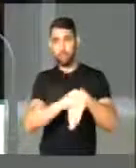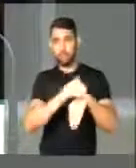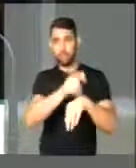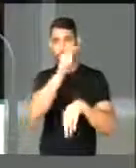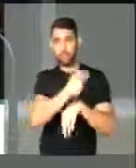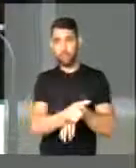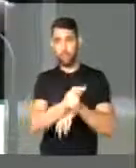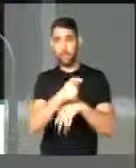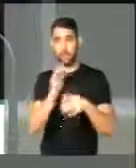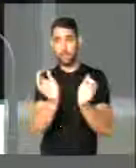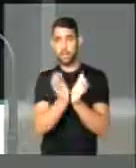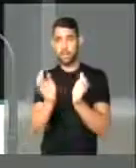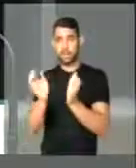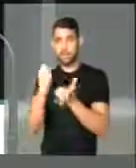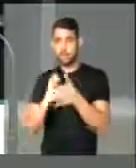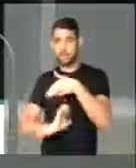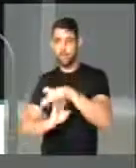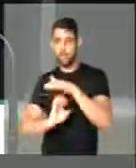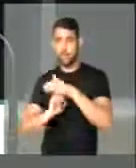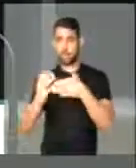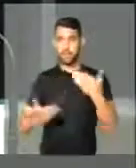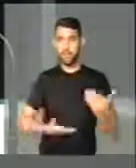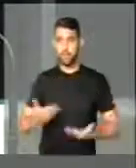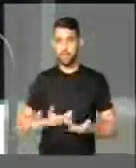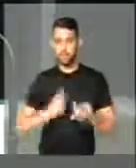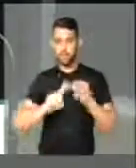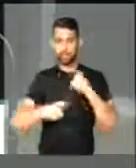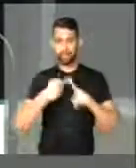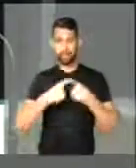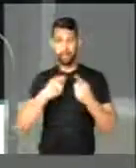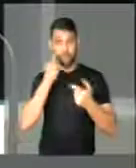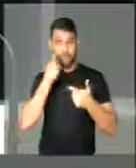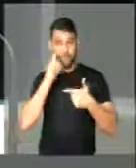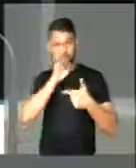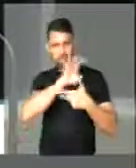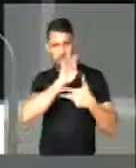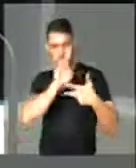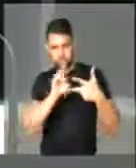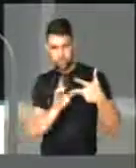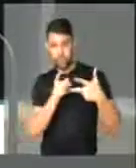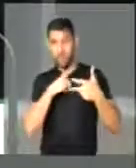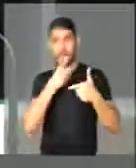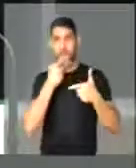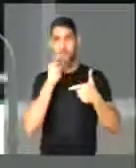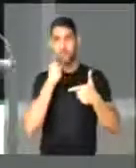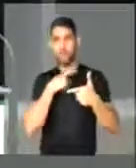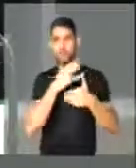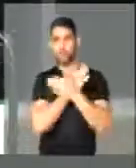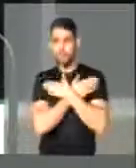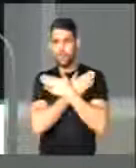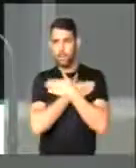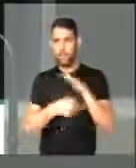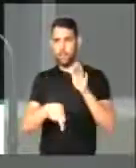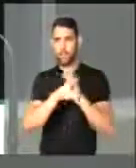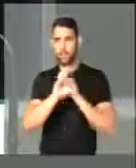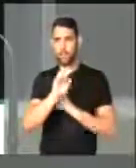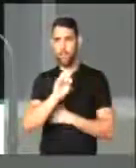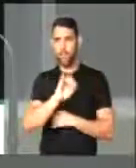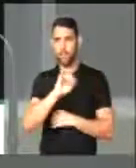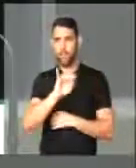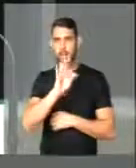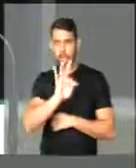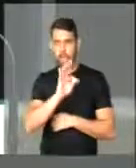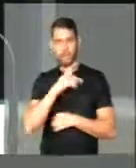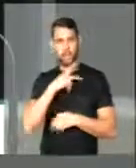às partes para negociar. Vejamos cada um destes pontos. Em relação ao desemprego, a própria OIT tem